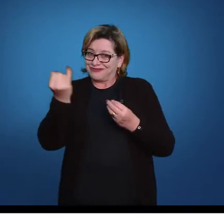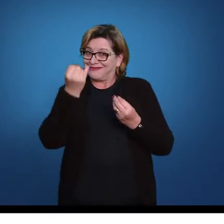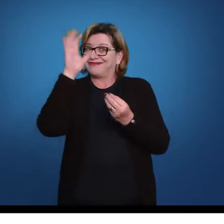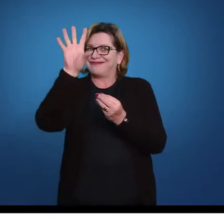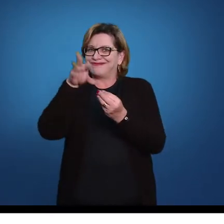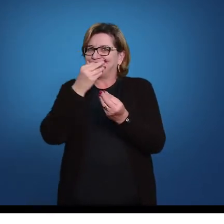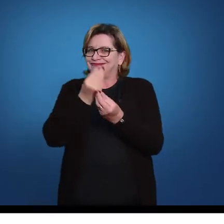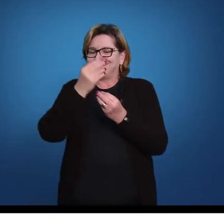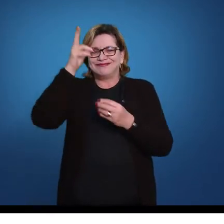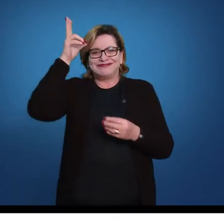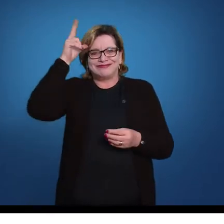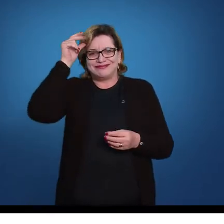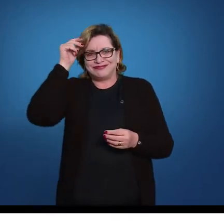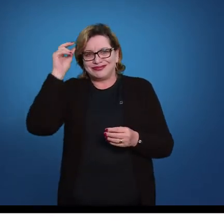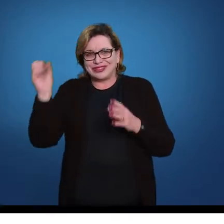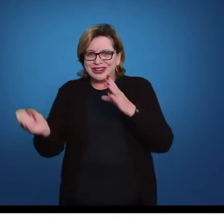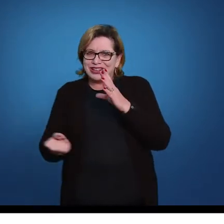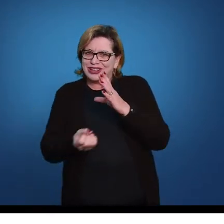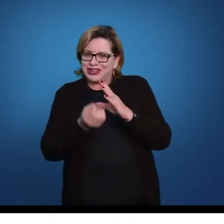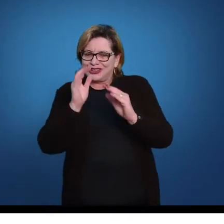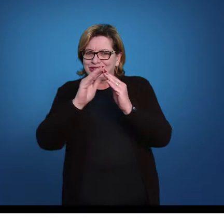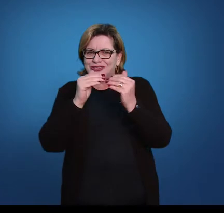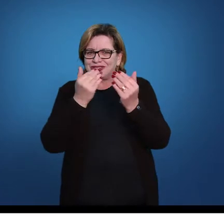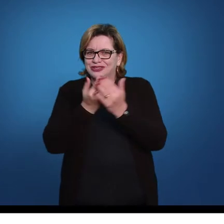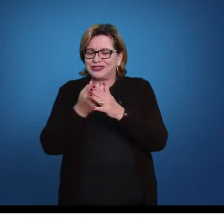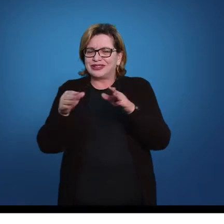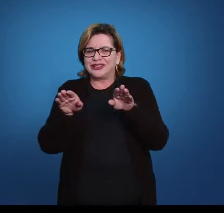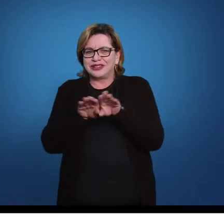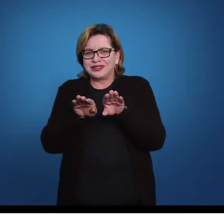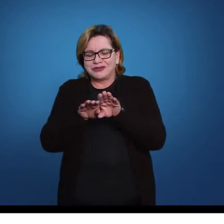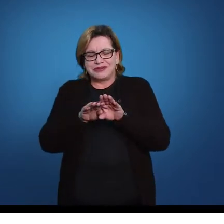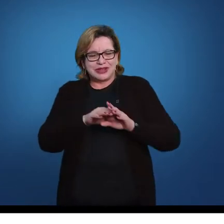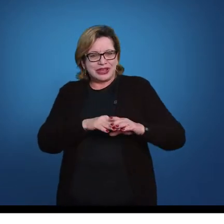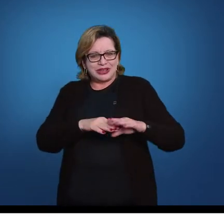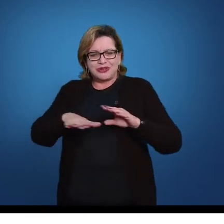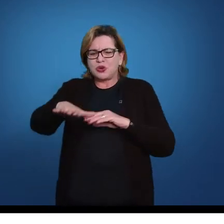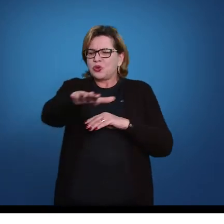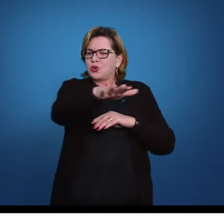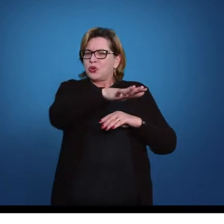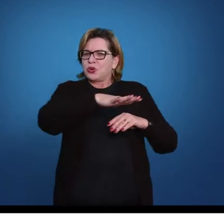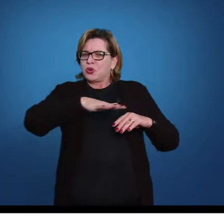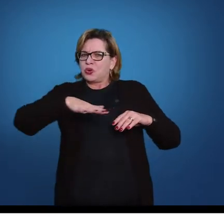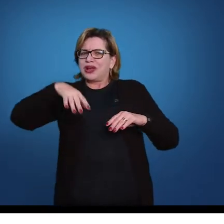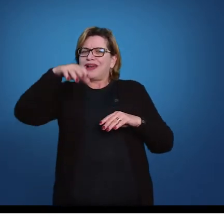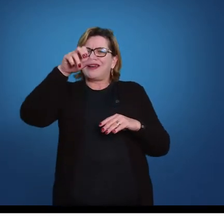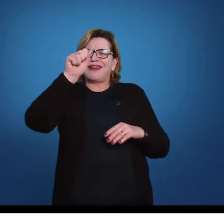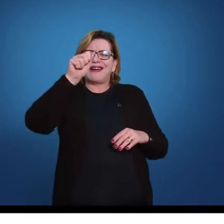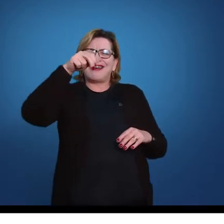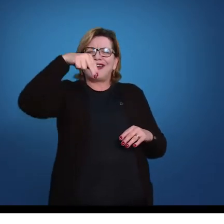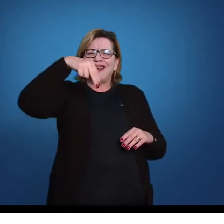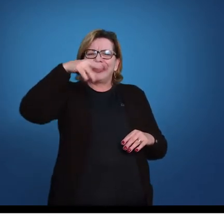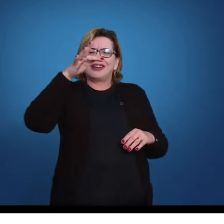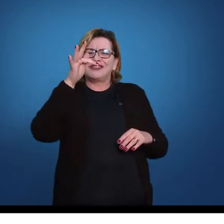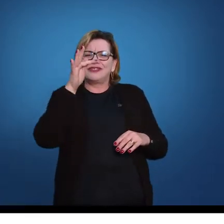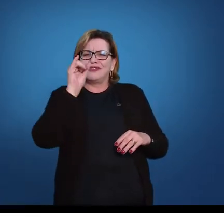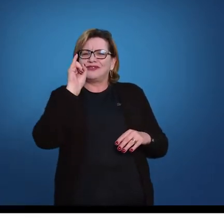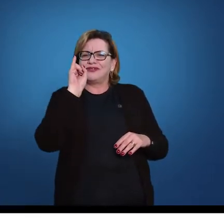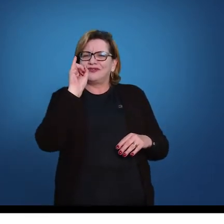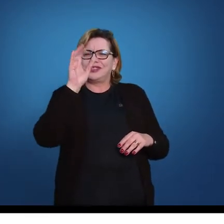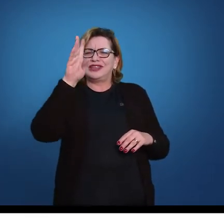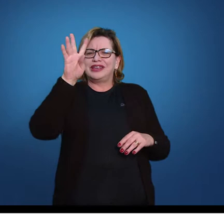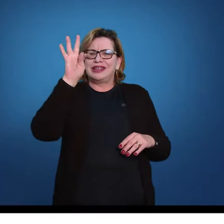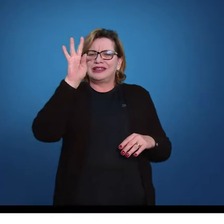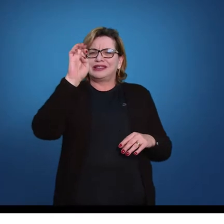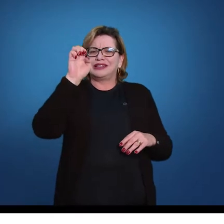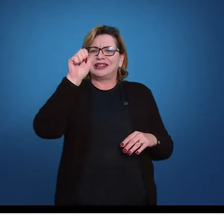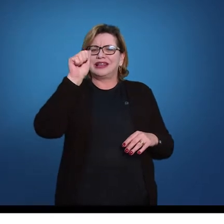escola de equitação e um grande teatro, um grande anfiteatro, para apresentar as técnicas